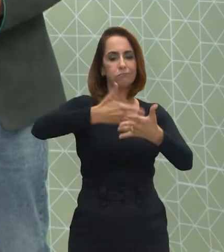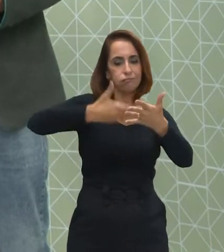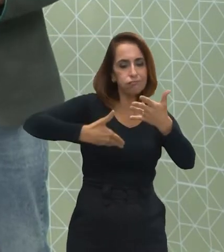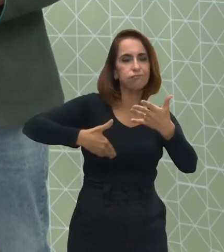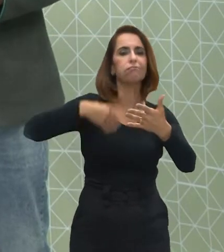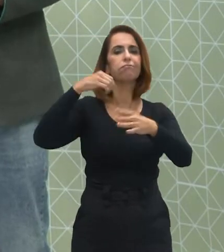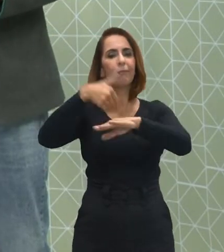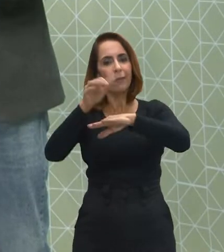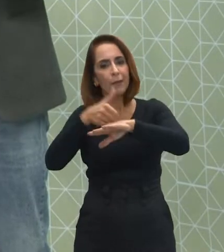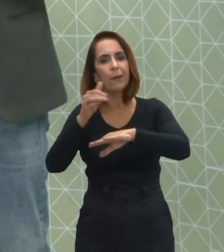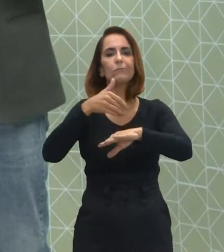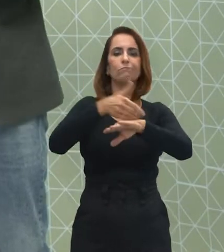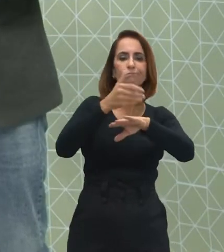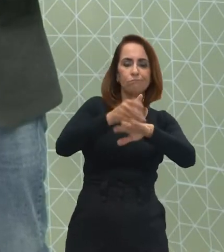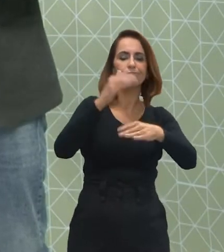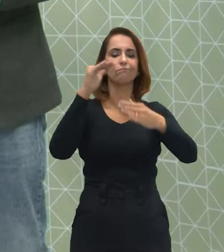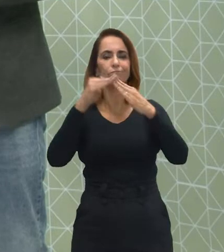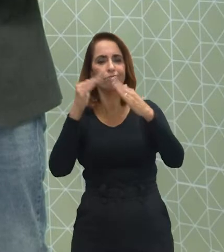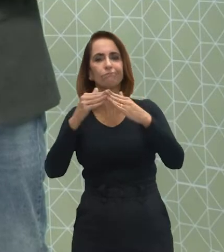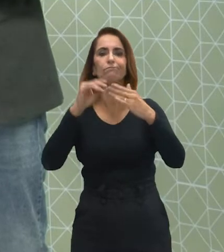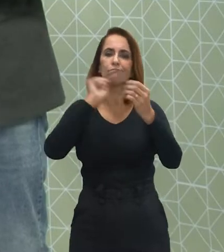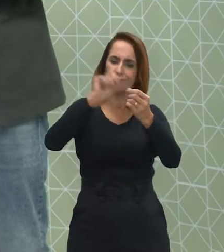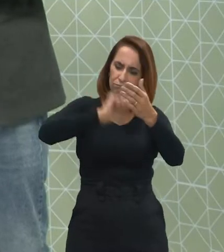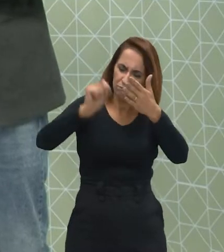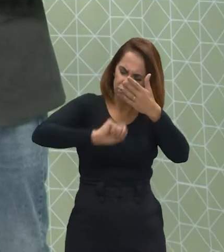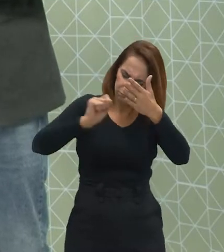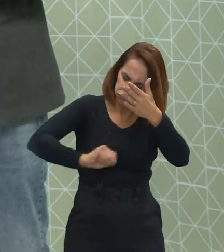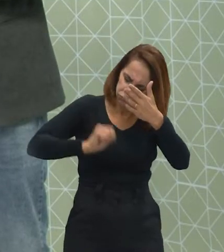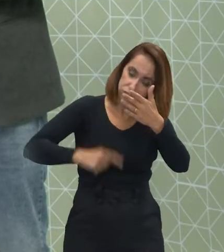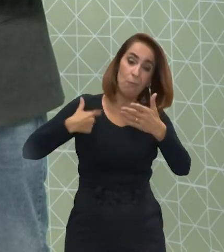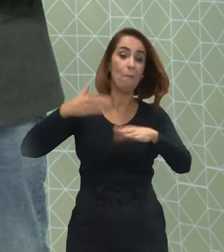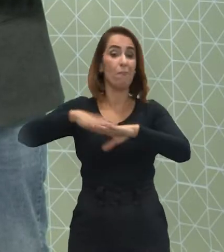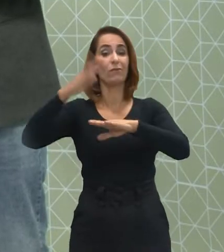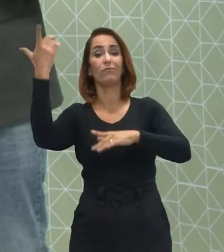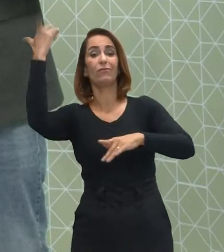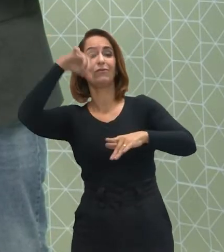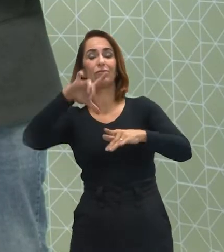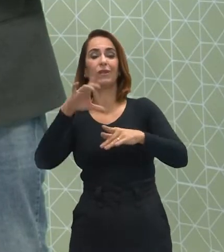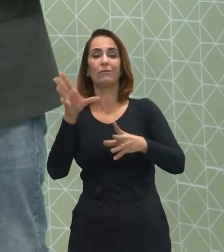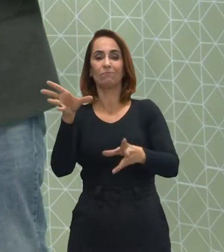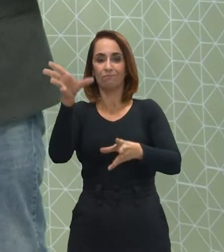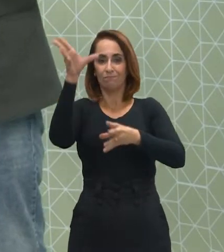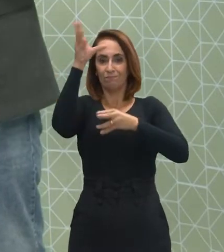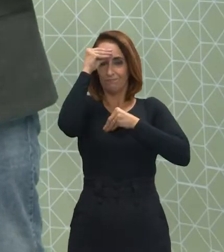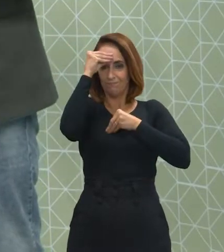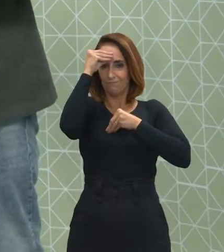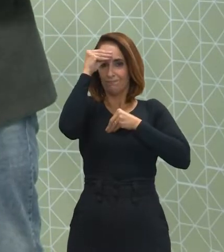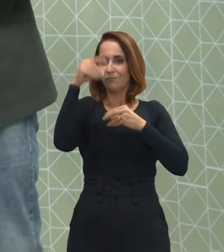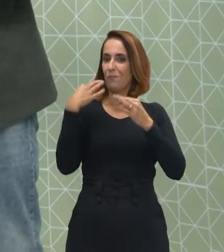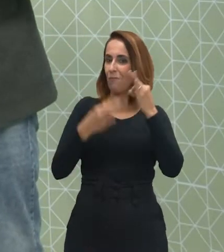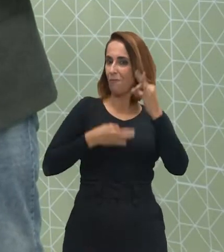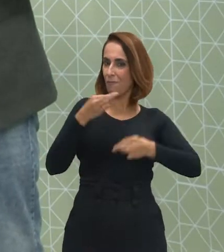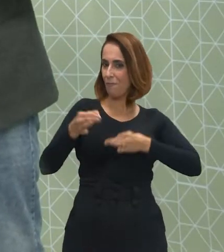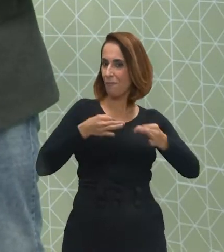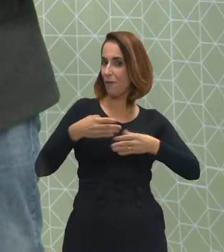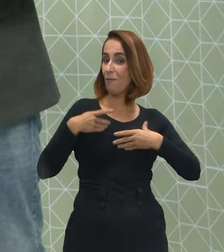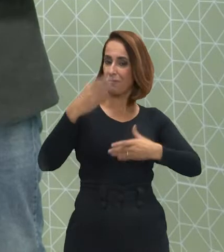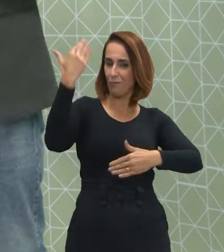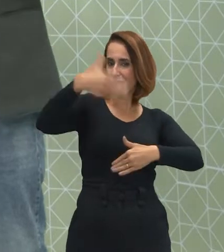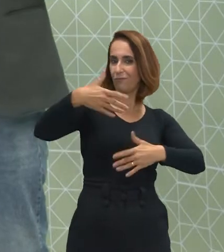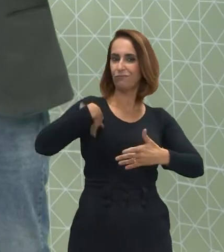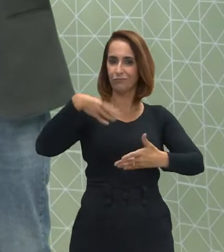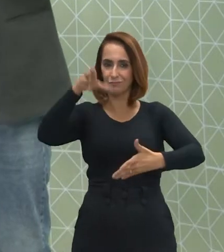faz, mais você consegue adquirir e se preparar para a prova. Adquirir